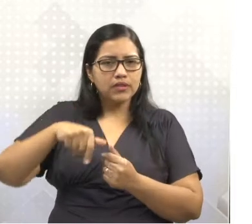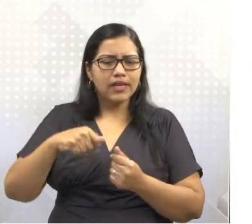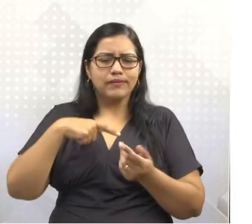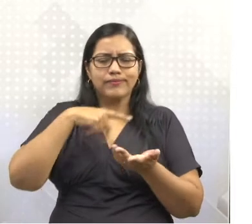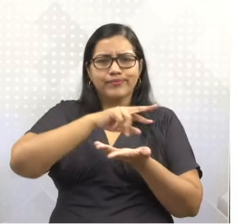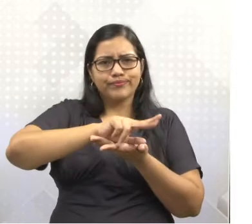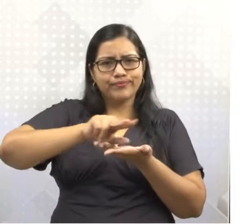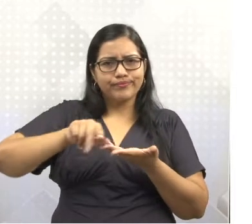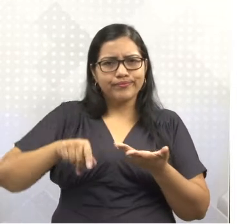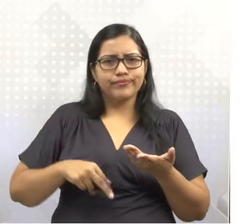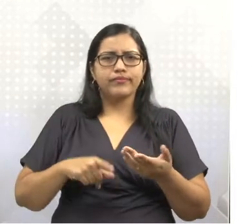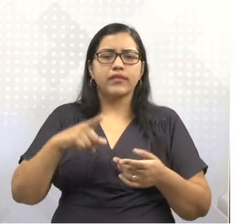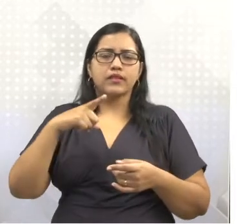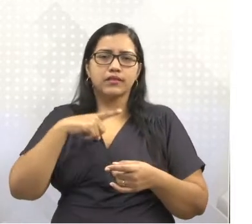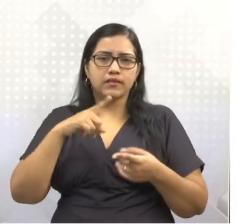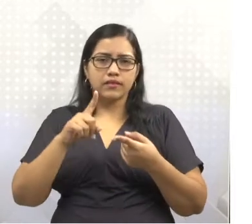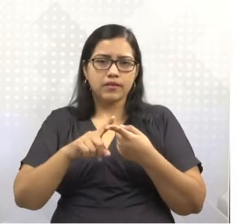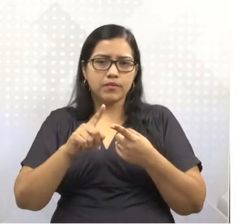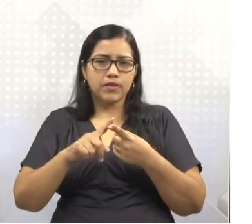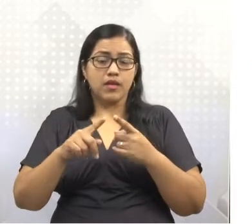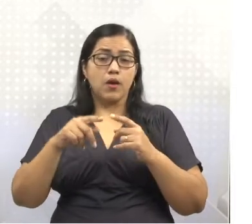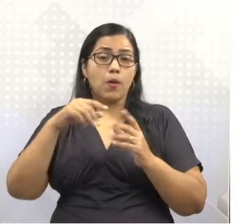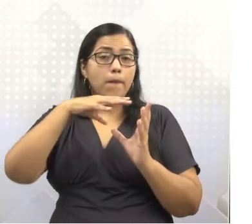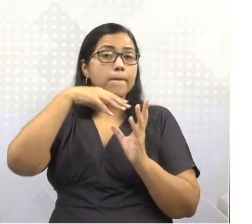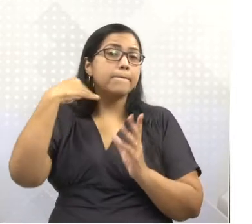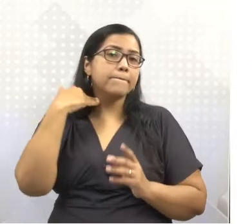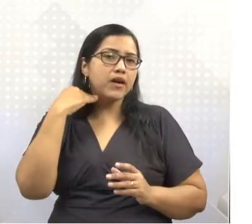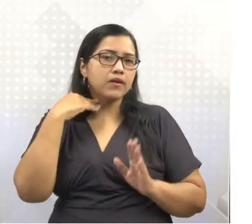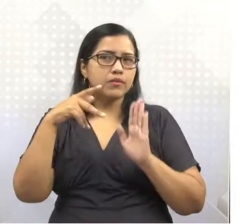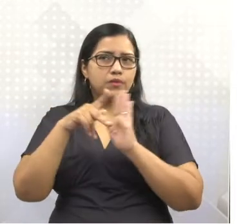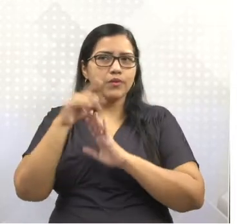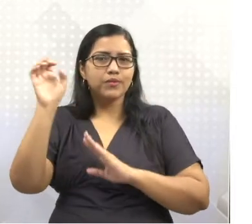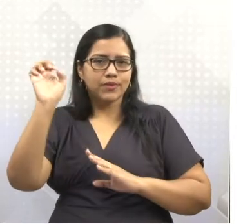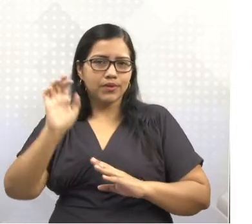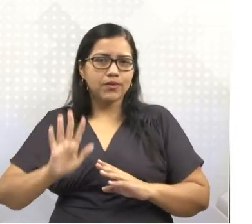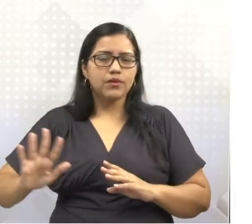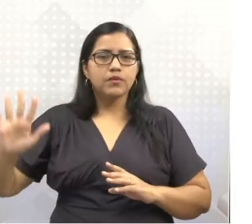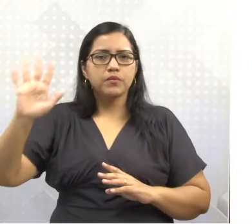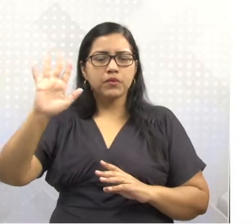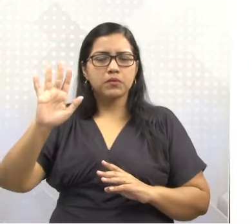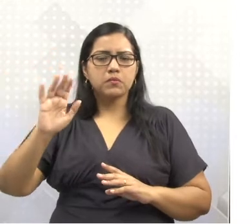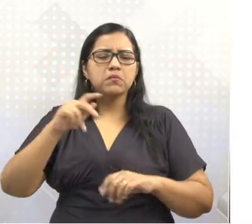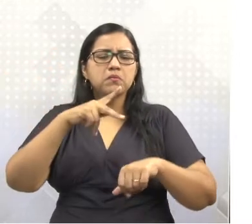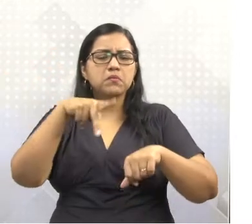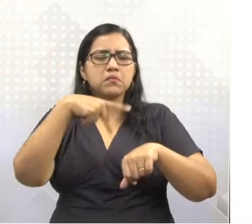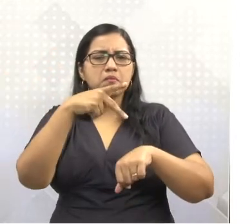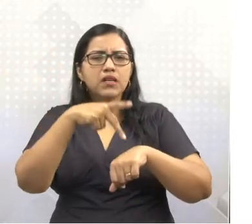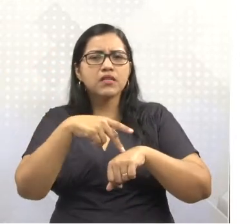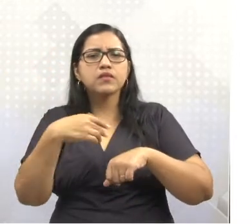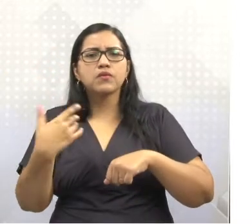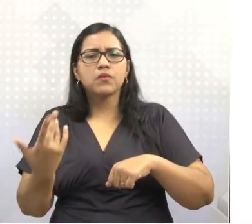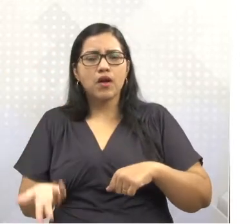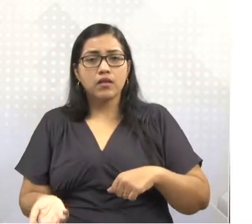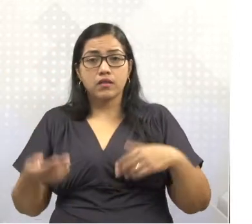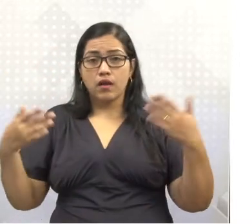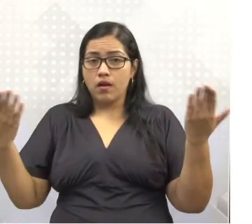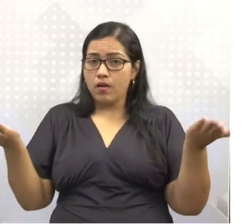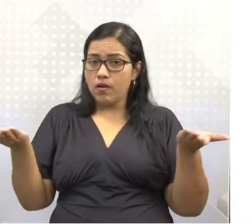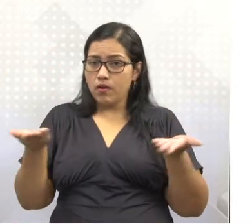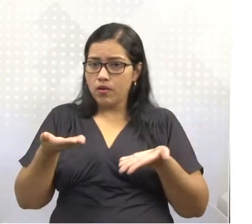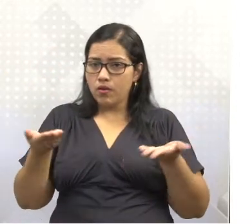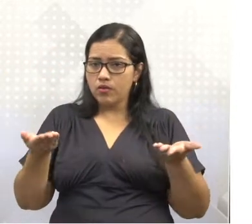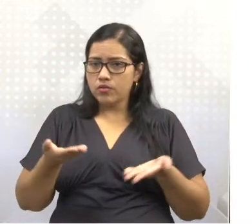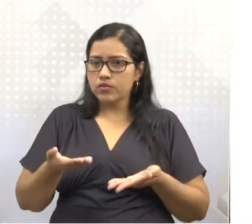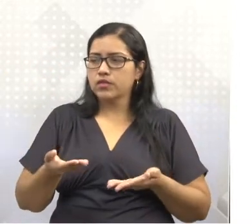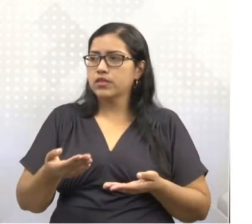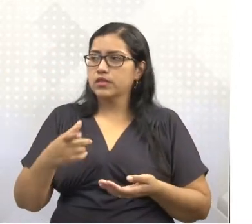principalmente o Banco Europeu. E quais são esses países? Hoje, o grande pilar da economia